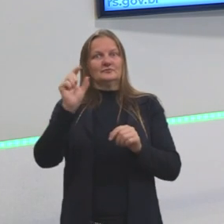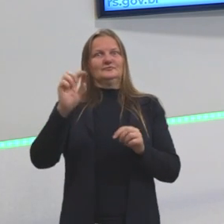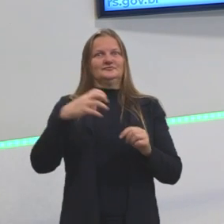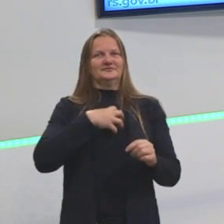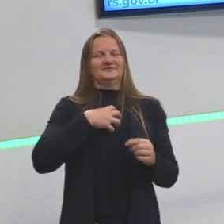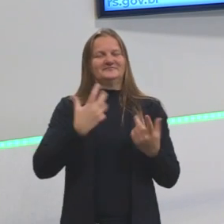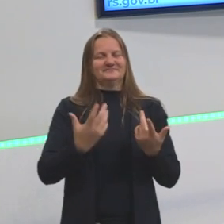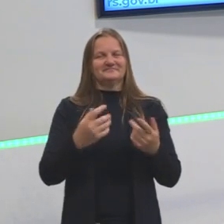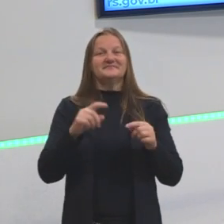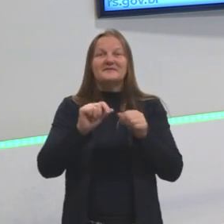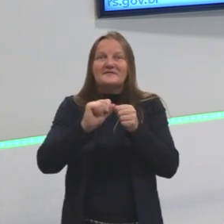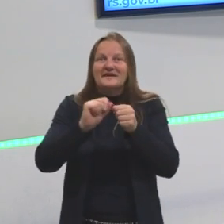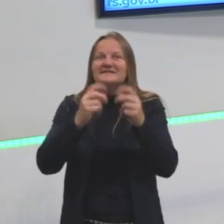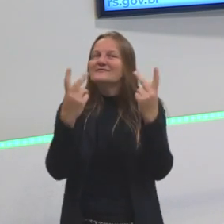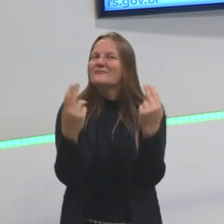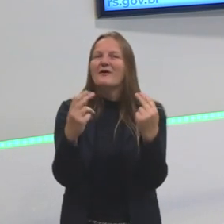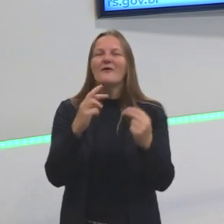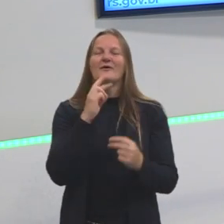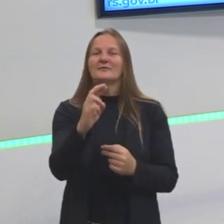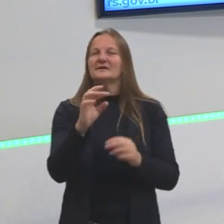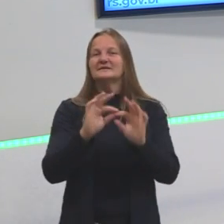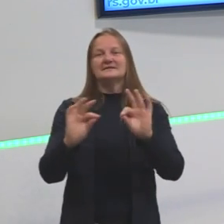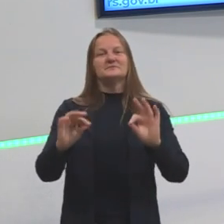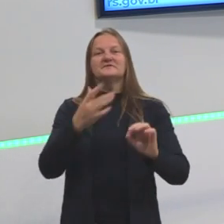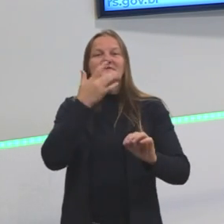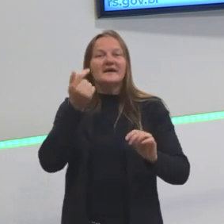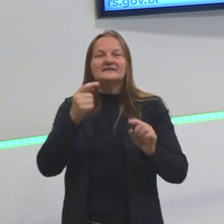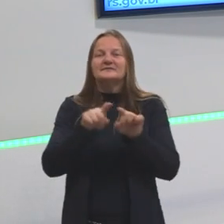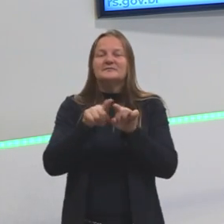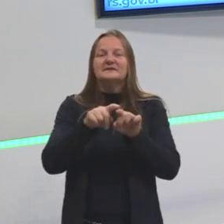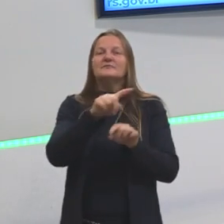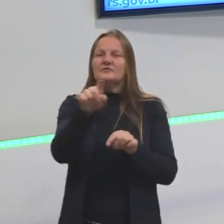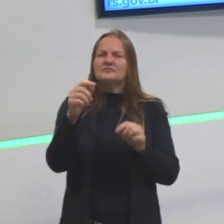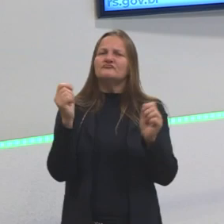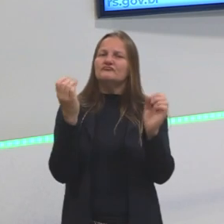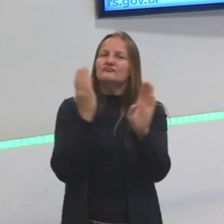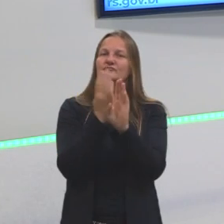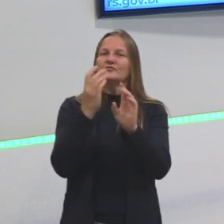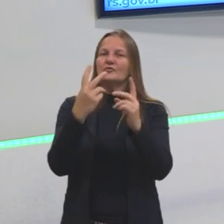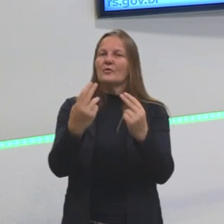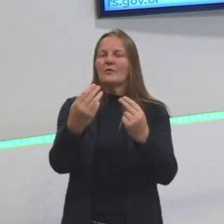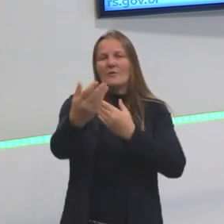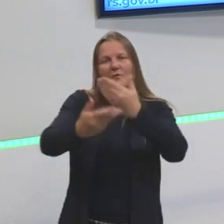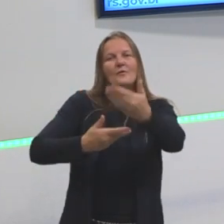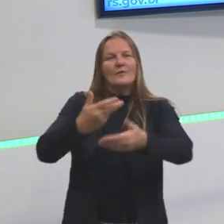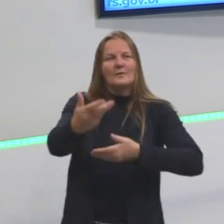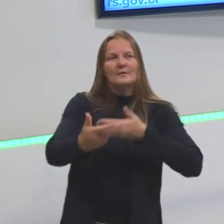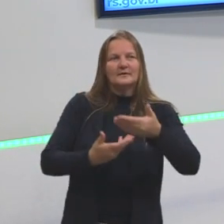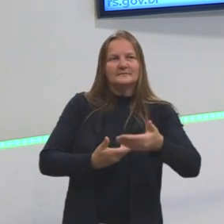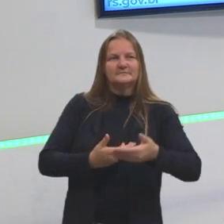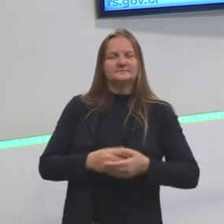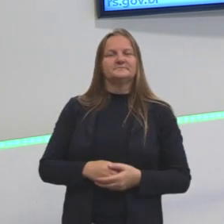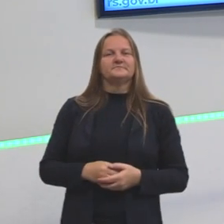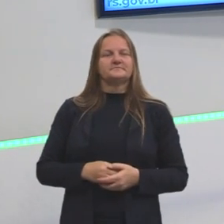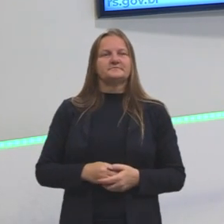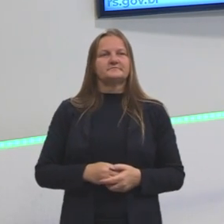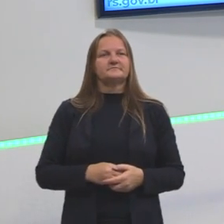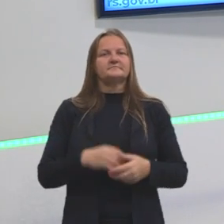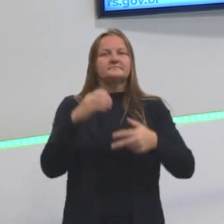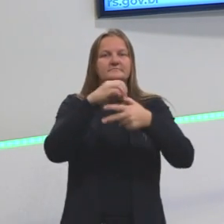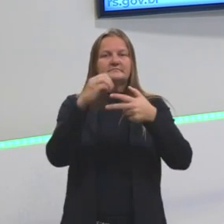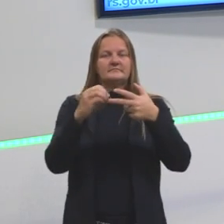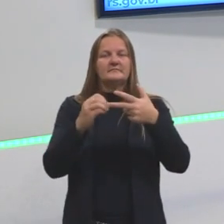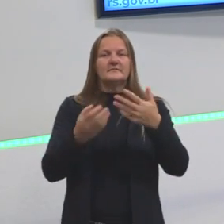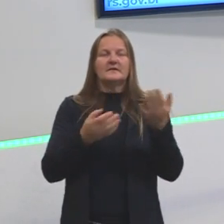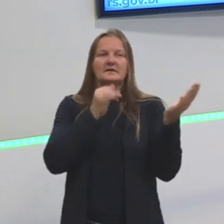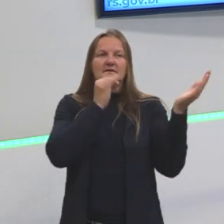maneiras que para vocês sejam mais simples, mais fáceis e vocês também podem compartilhar comigo. Nessa questão aqui,